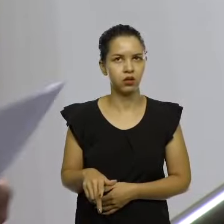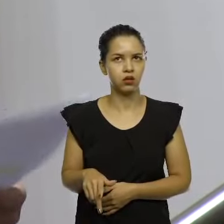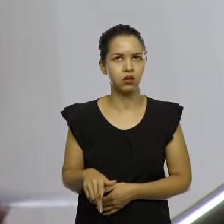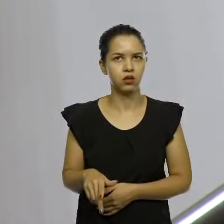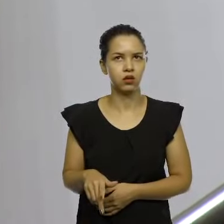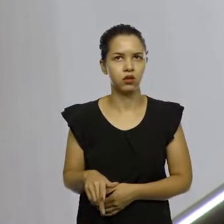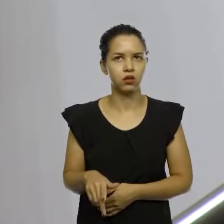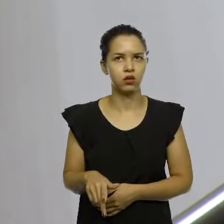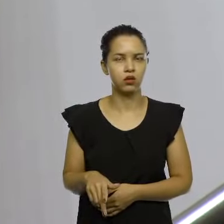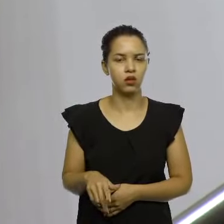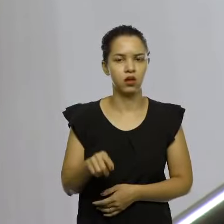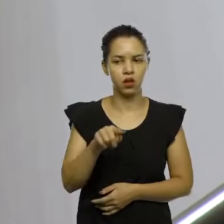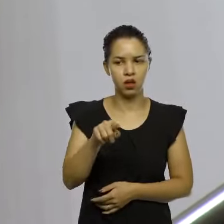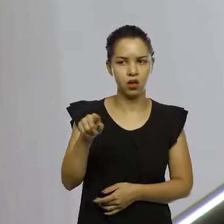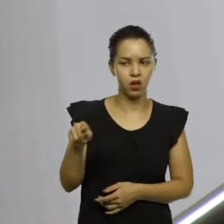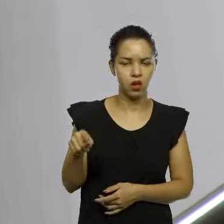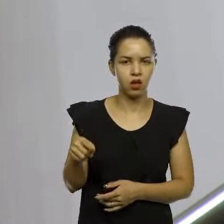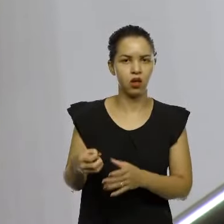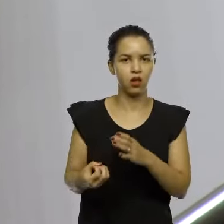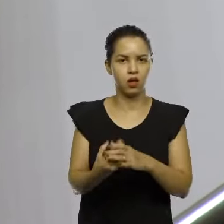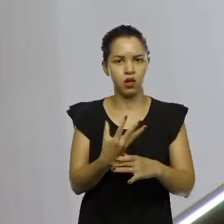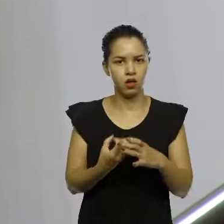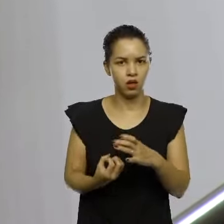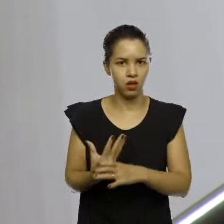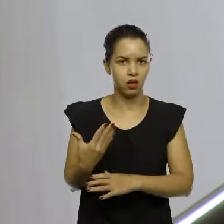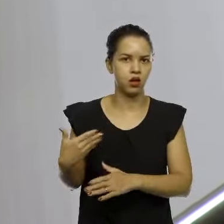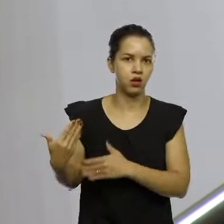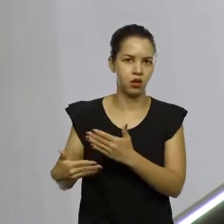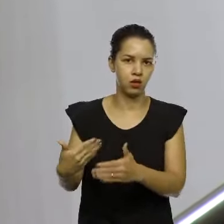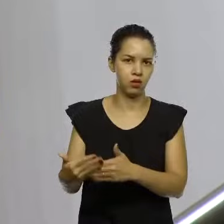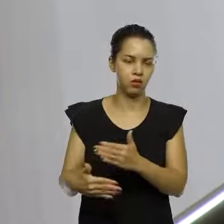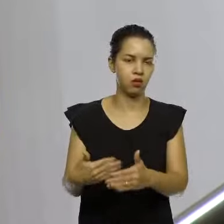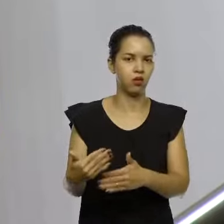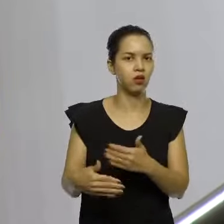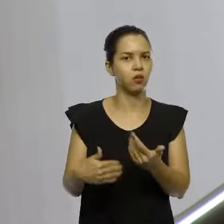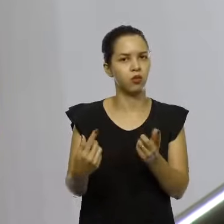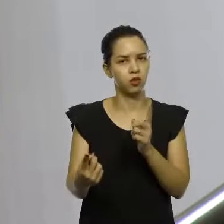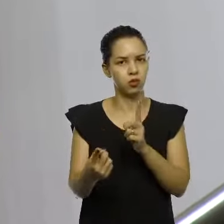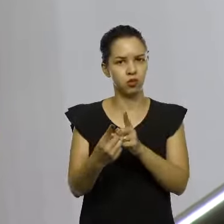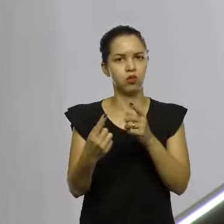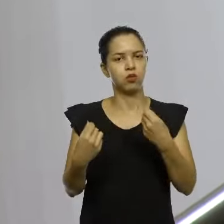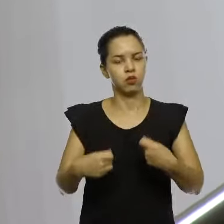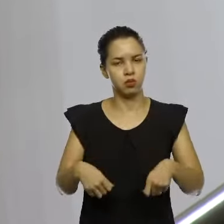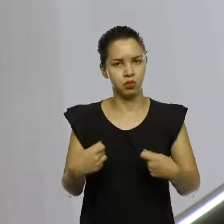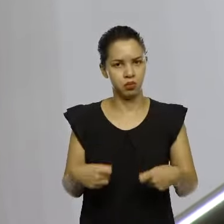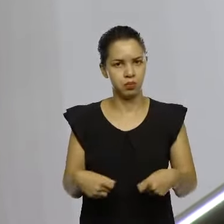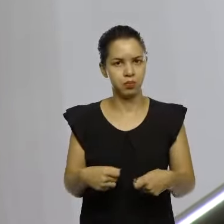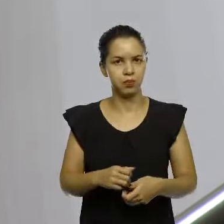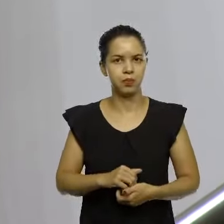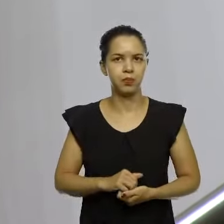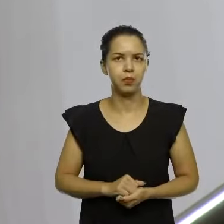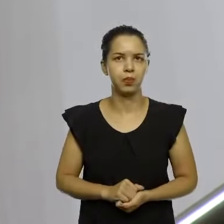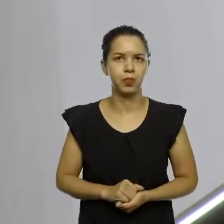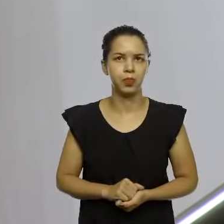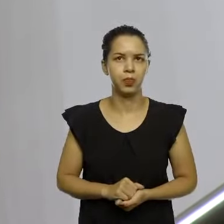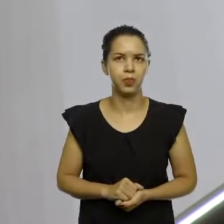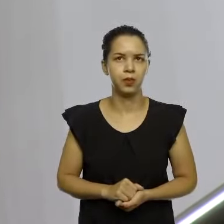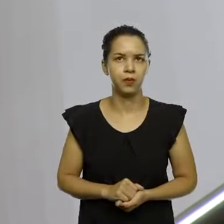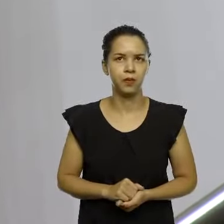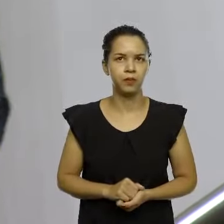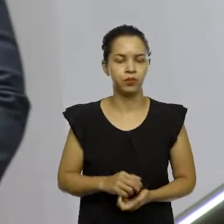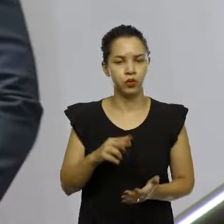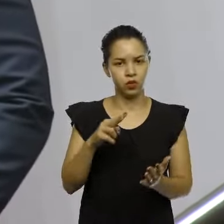os monstros que a gente cria pelo caminho, e mais tarde a gente tem que saber lidar com eles. Olhe um pouquinho do histórico disso aqui.